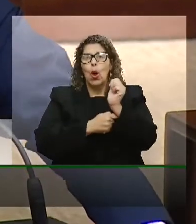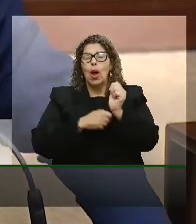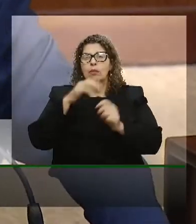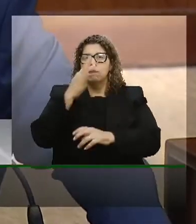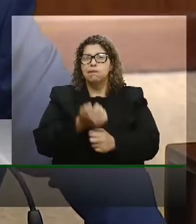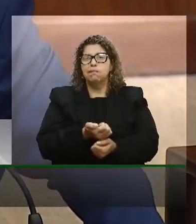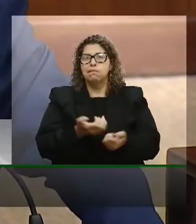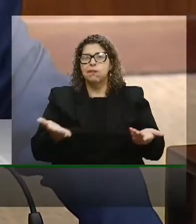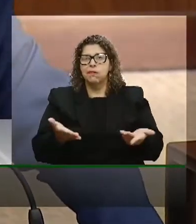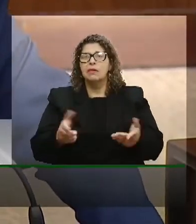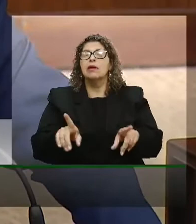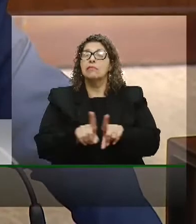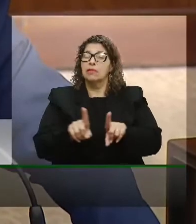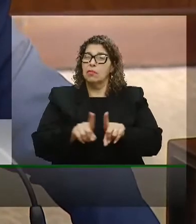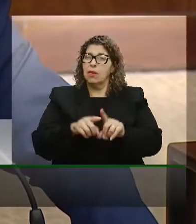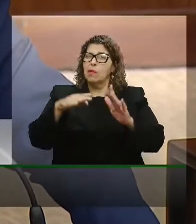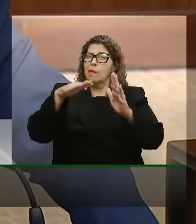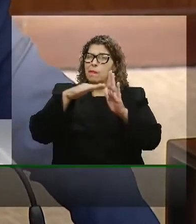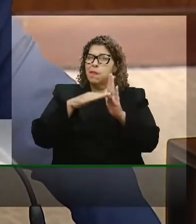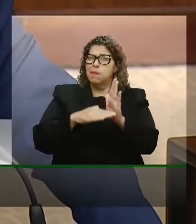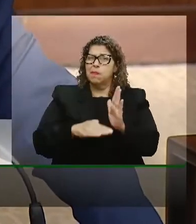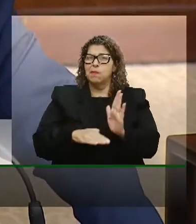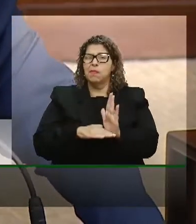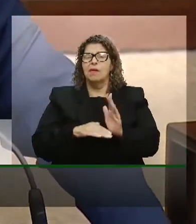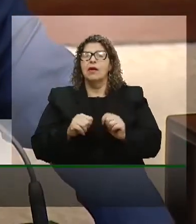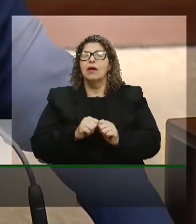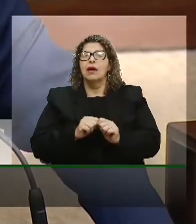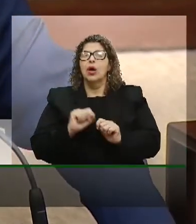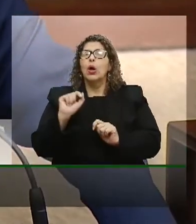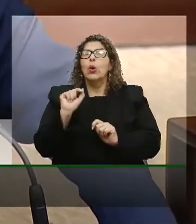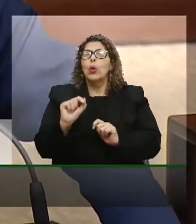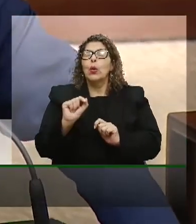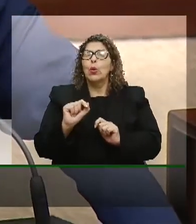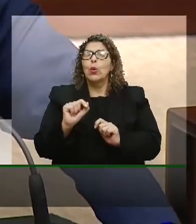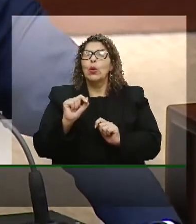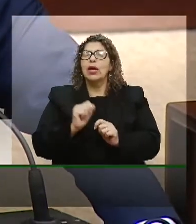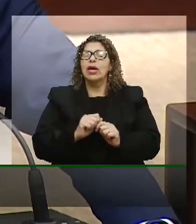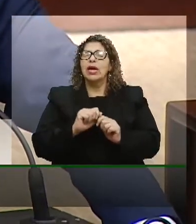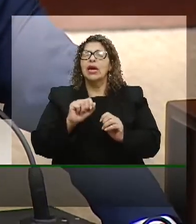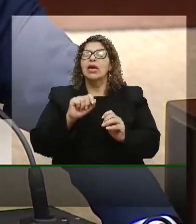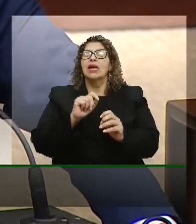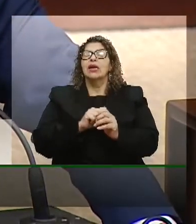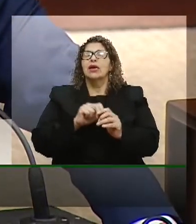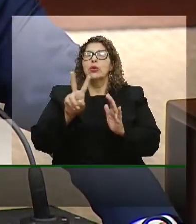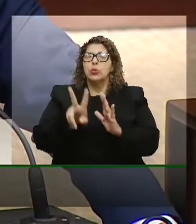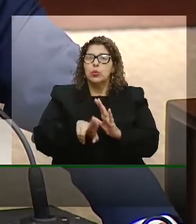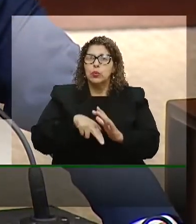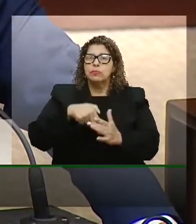procurando justamente pautar a questão da sustentabilidade ambiental,